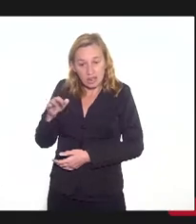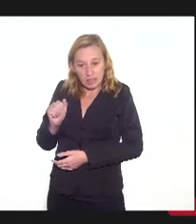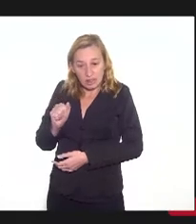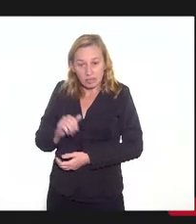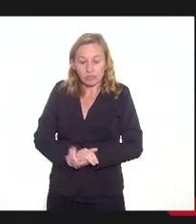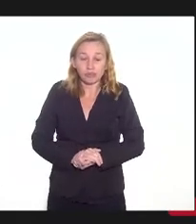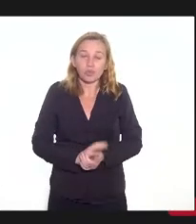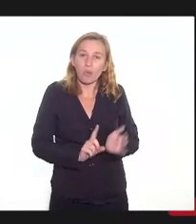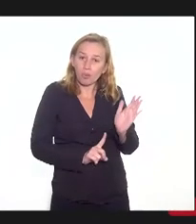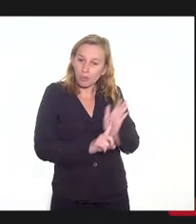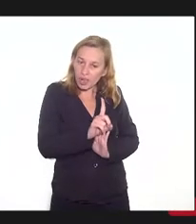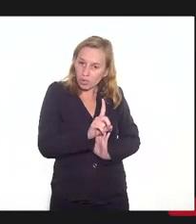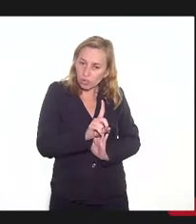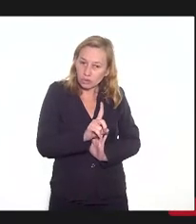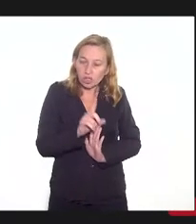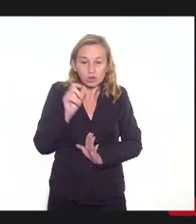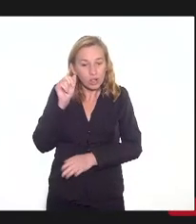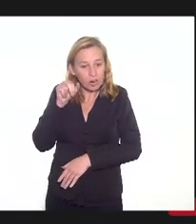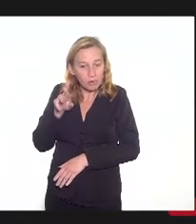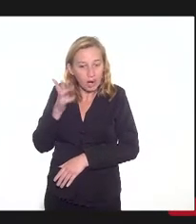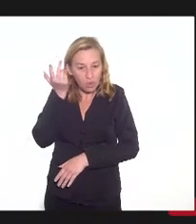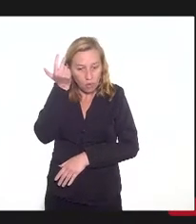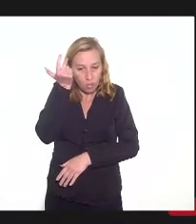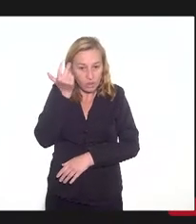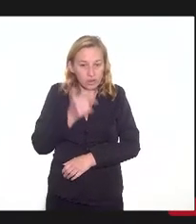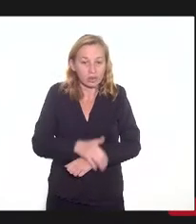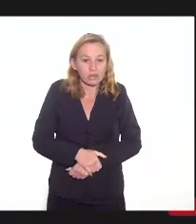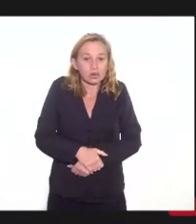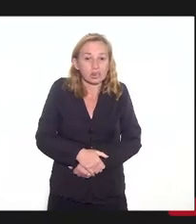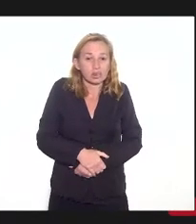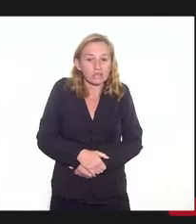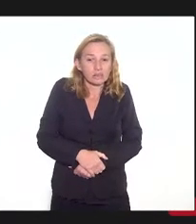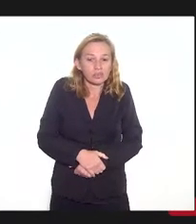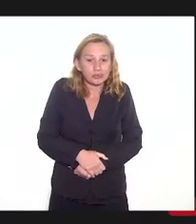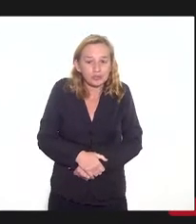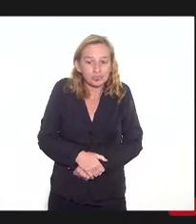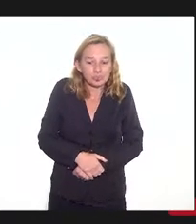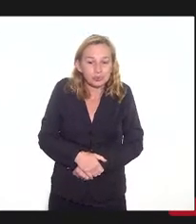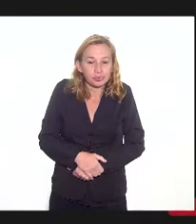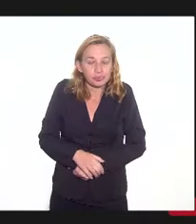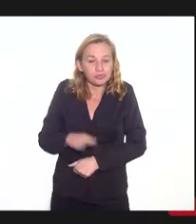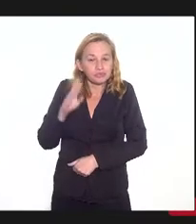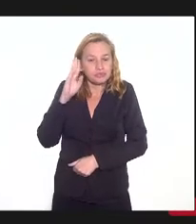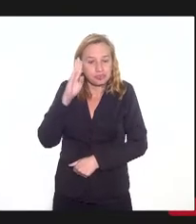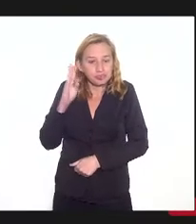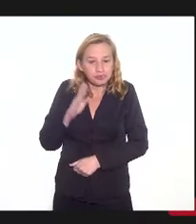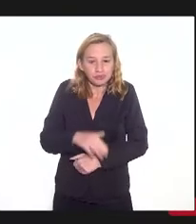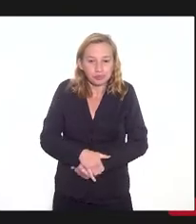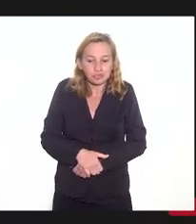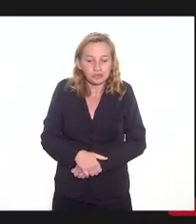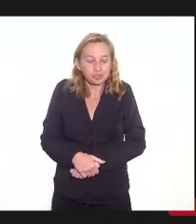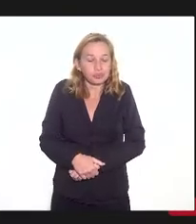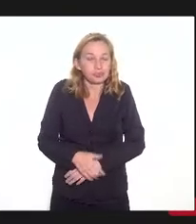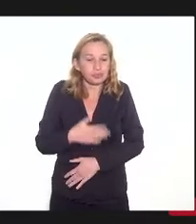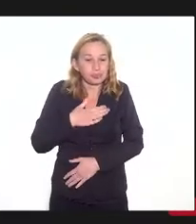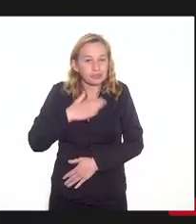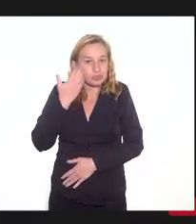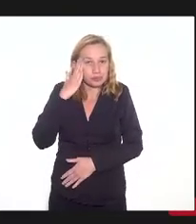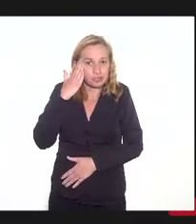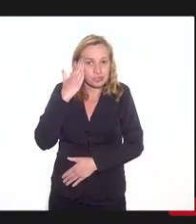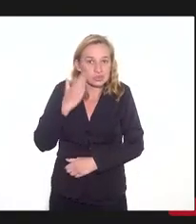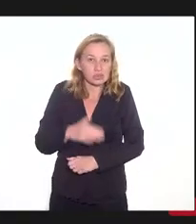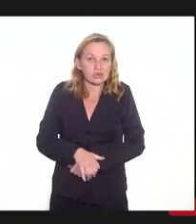a pergunta do Eleonardo, se está batendo o principal, no meu entendimento,